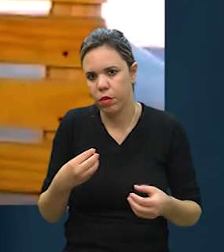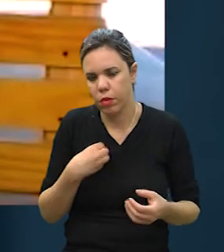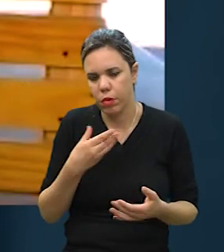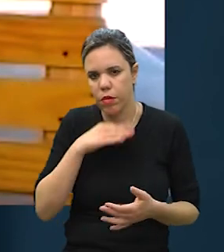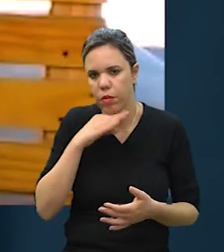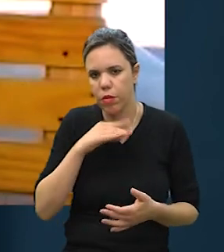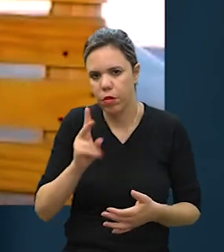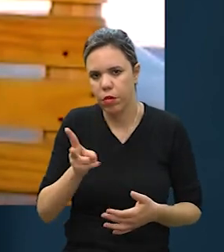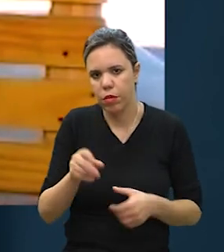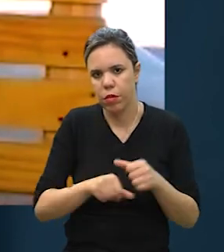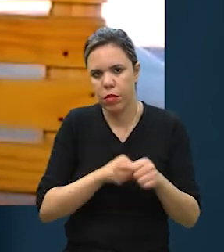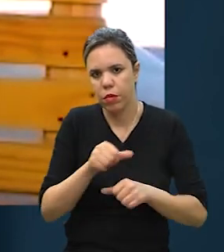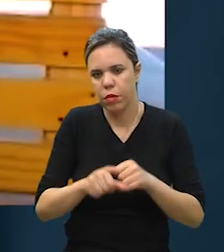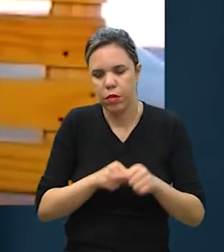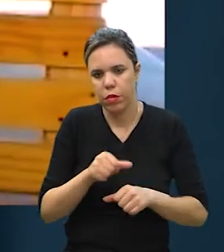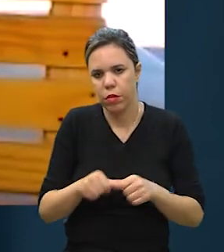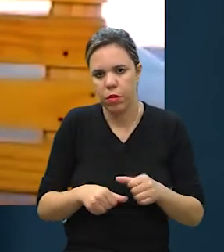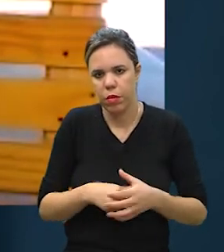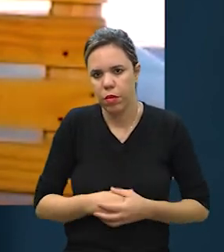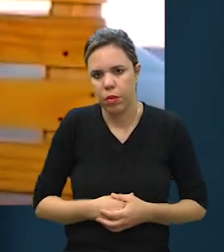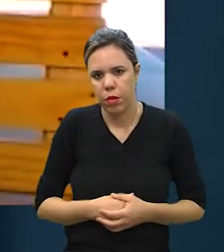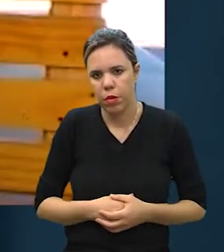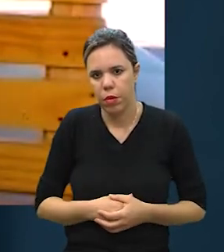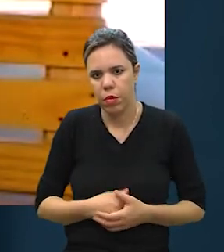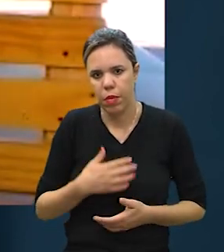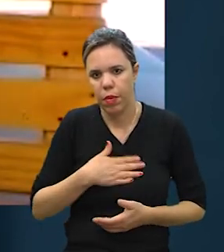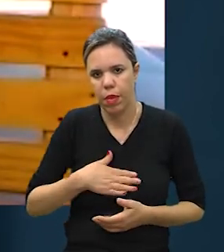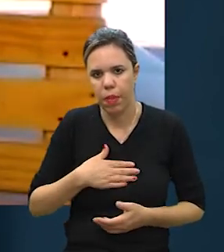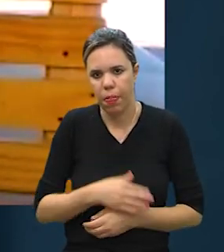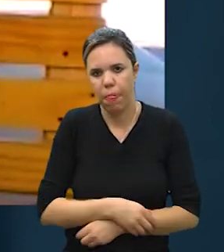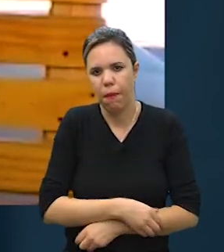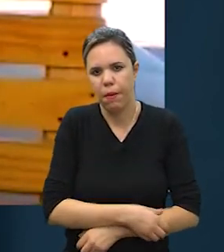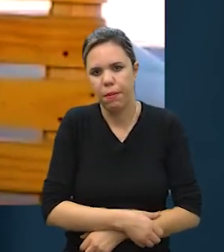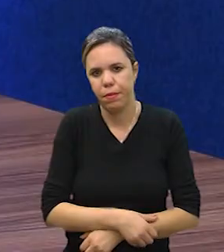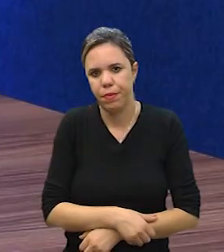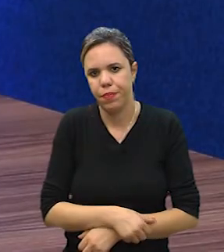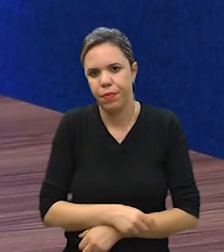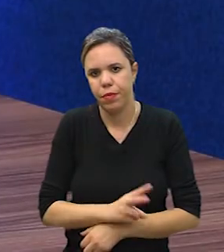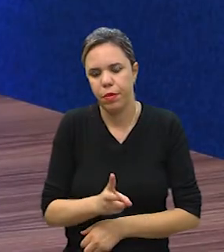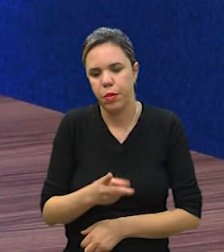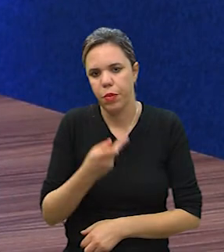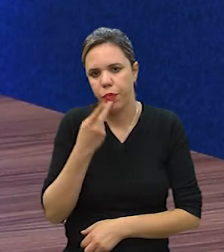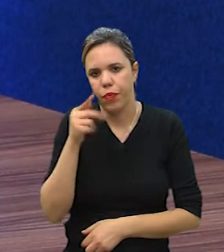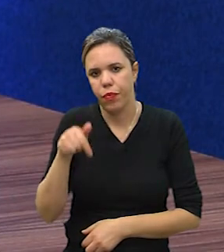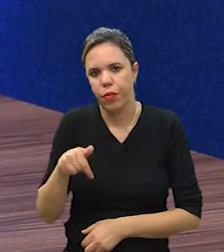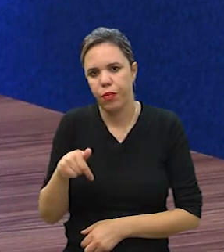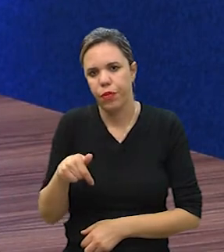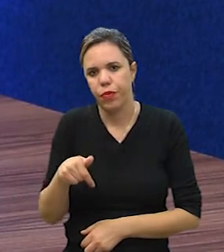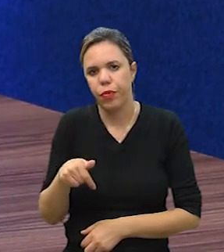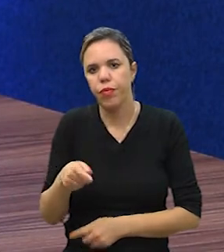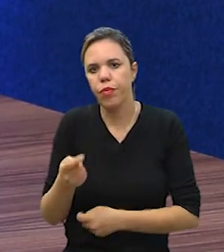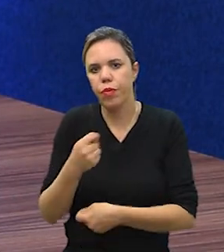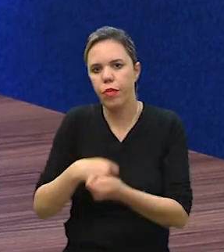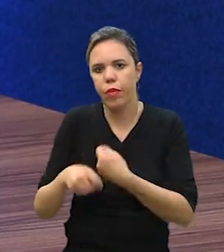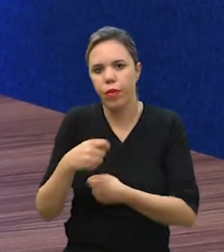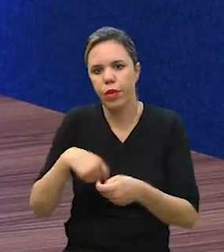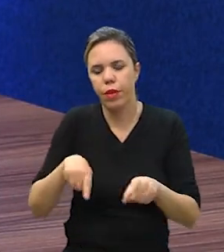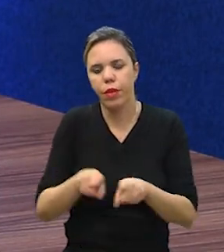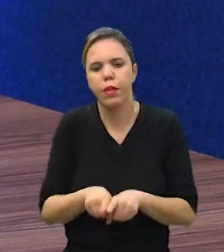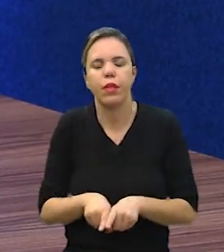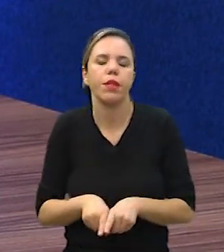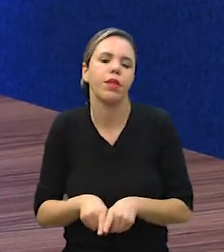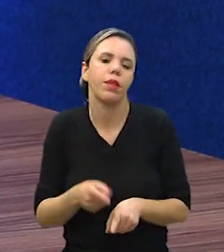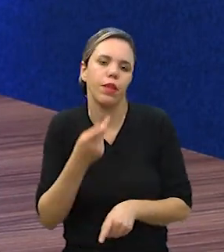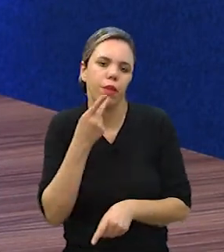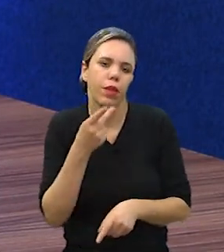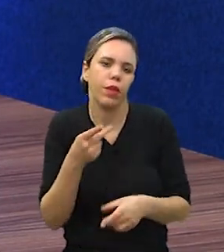tem como engelar, está sempre trocando, variando, e eles gostam, viu? Sempre que a gente fala em mercado, a gente também